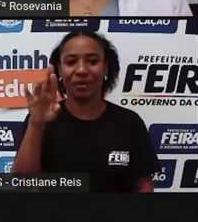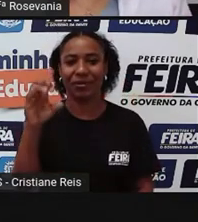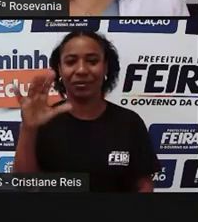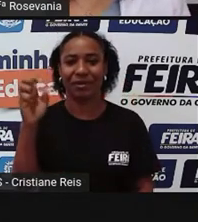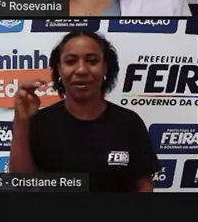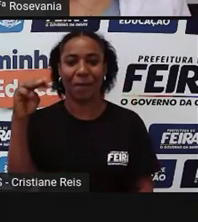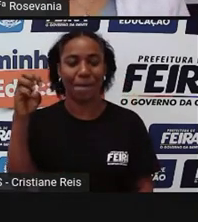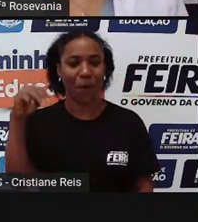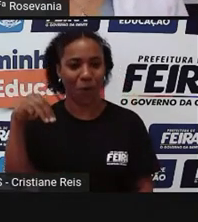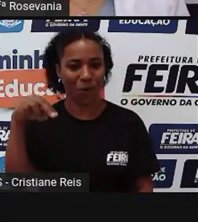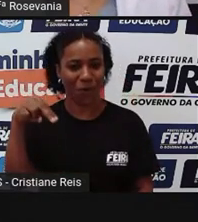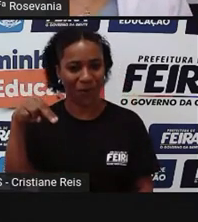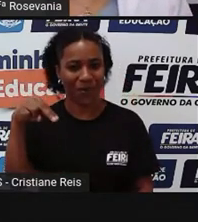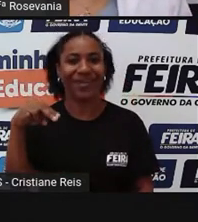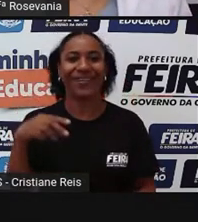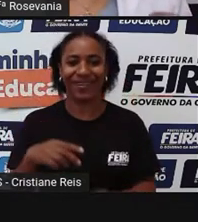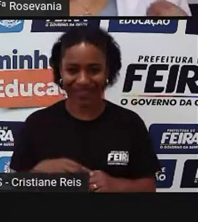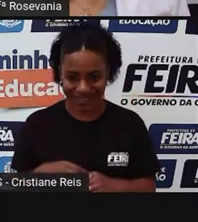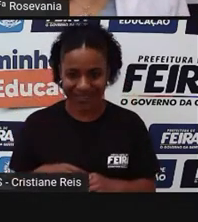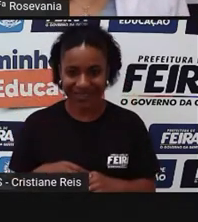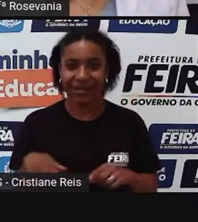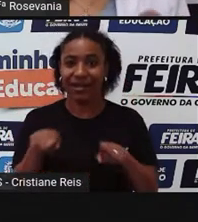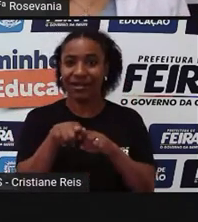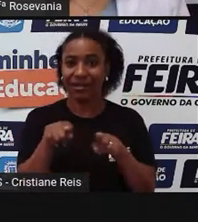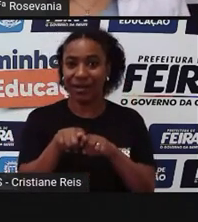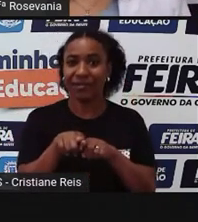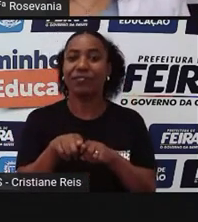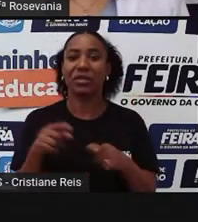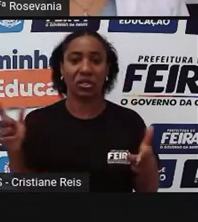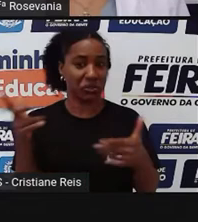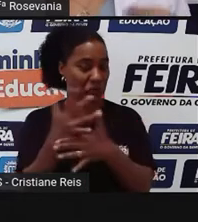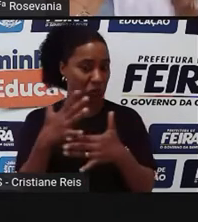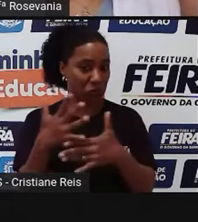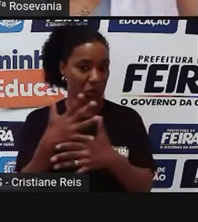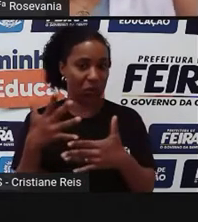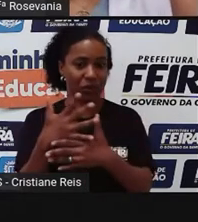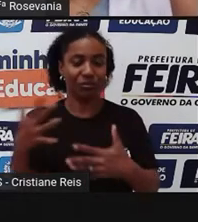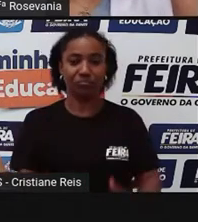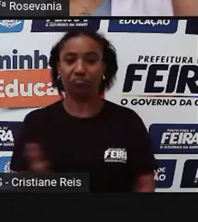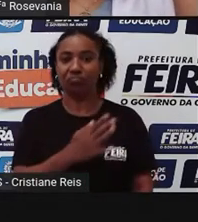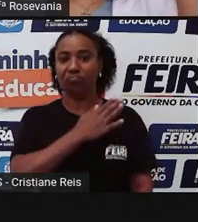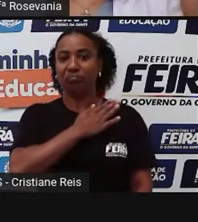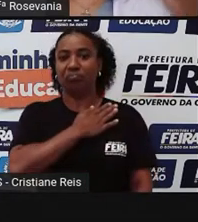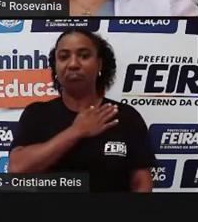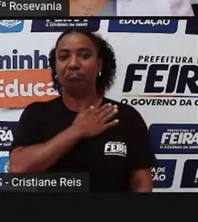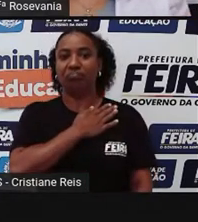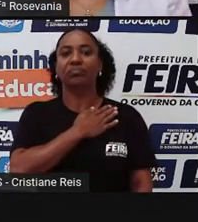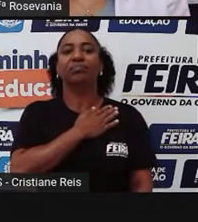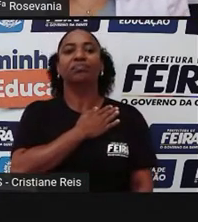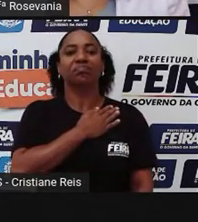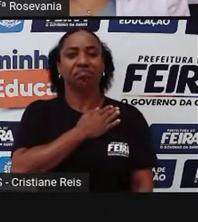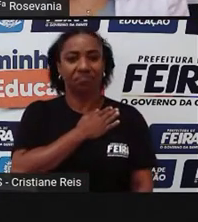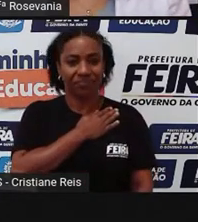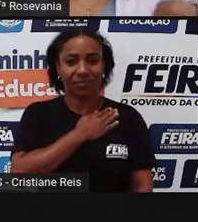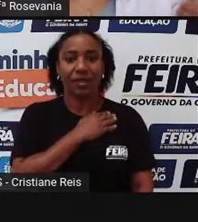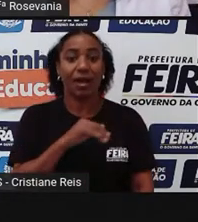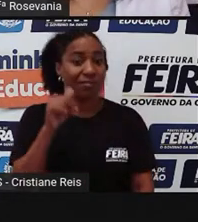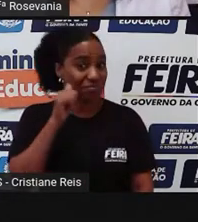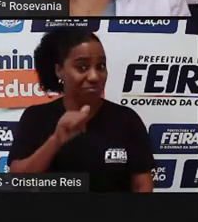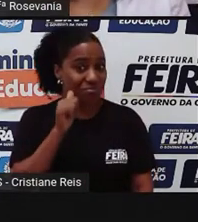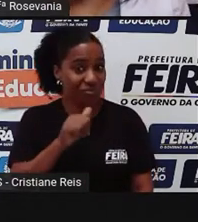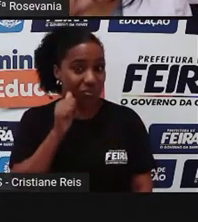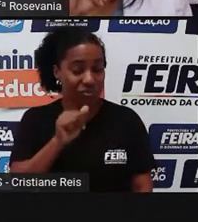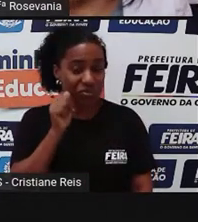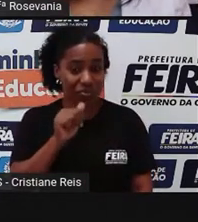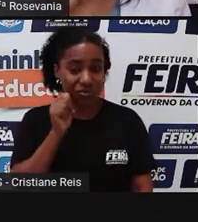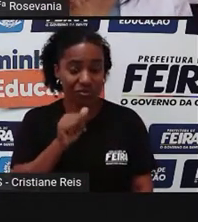patriótica, né? Foi a heroína Maria Quitéria, que, diga-se de passagem, né? Ela foi, lutou